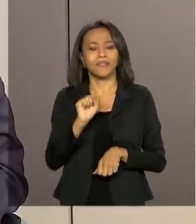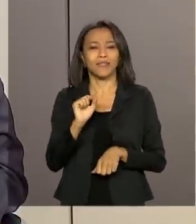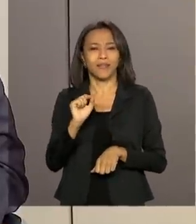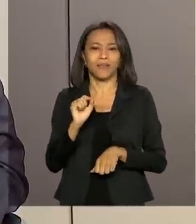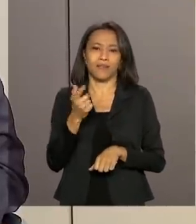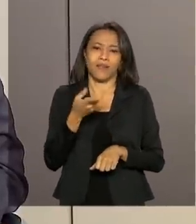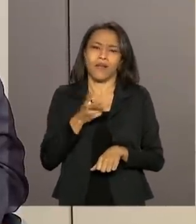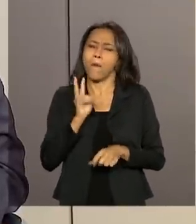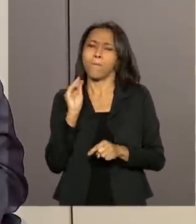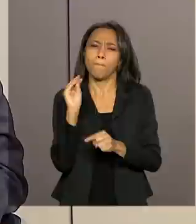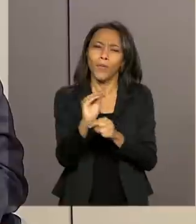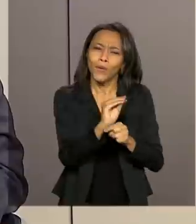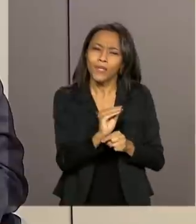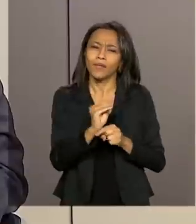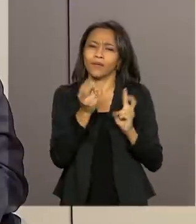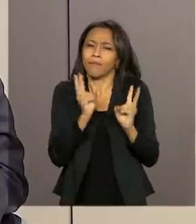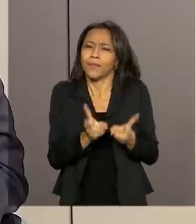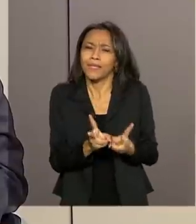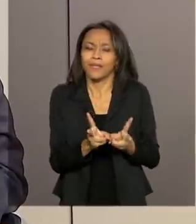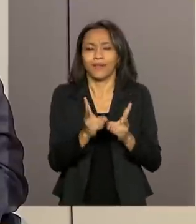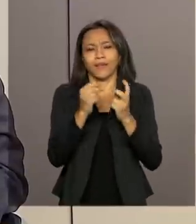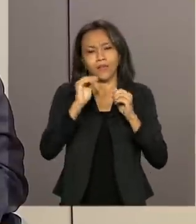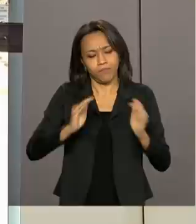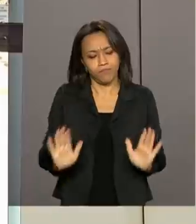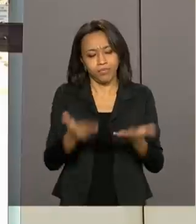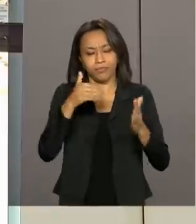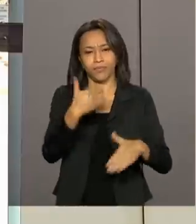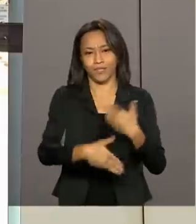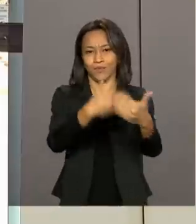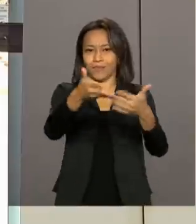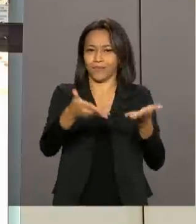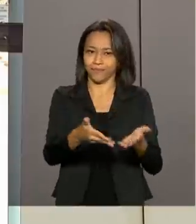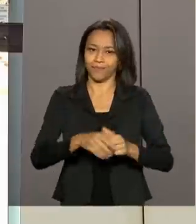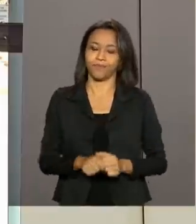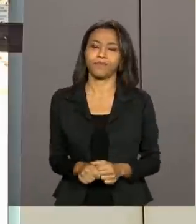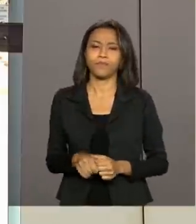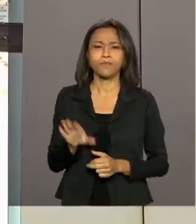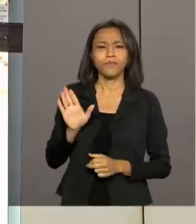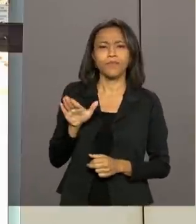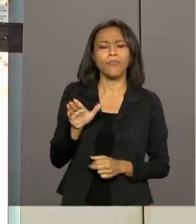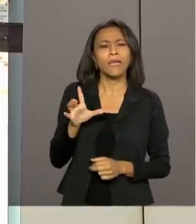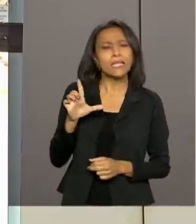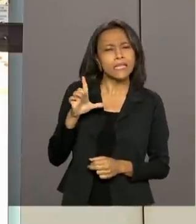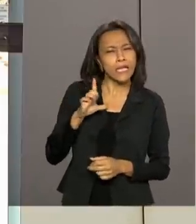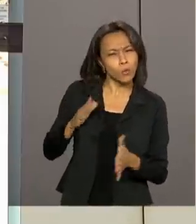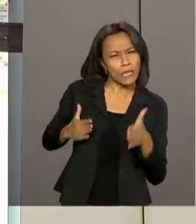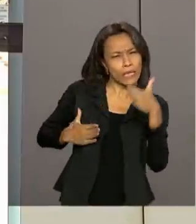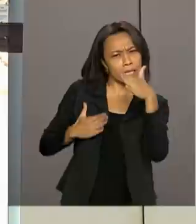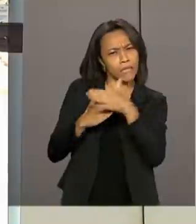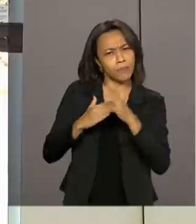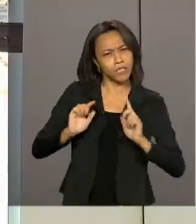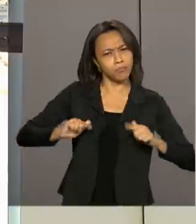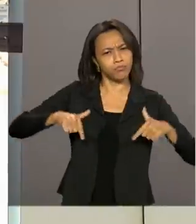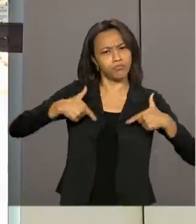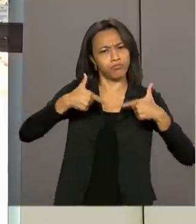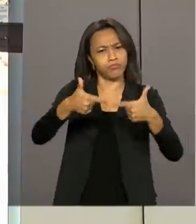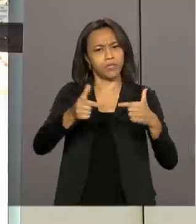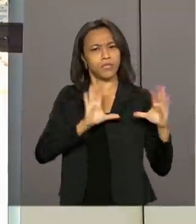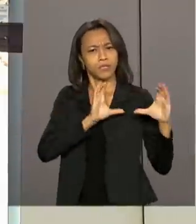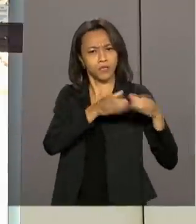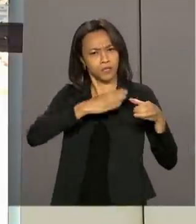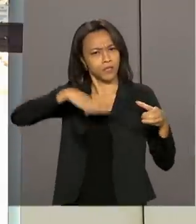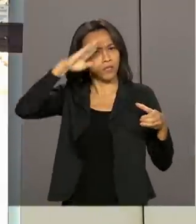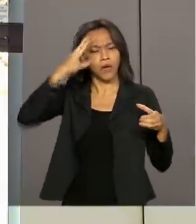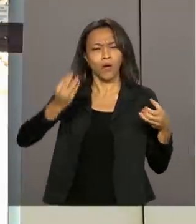relação à proteção, preservação e desenvolvimento. Agora, existe um limite de atuação das Forças Armadas nesse